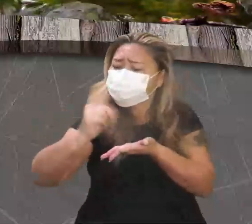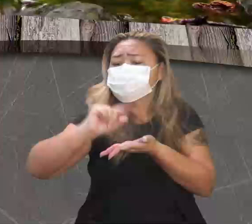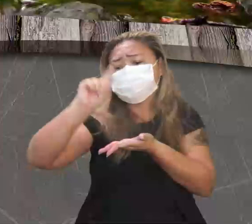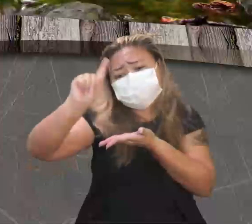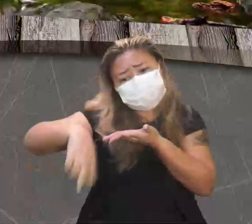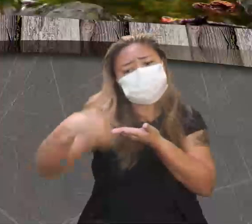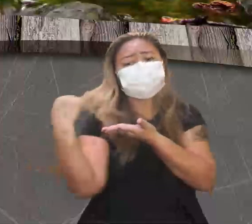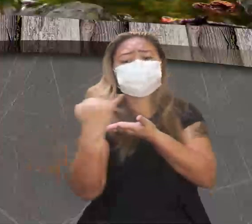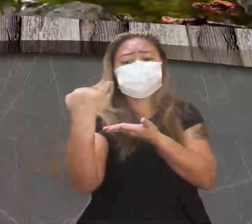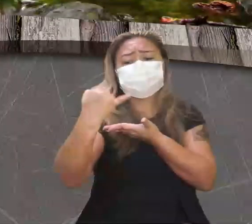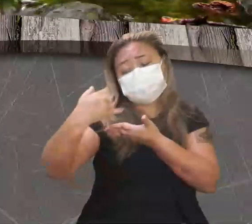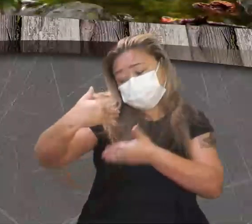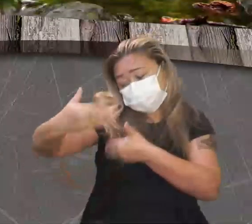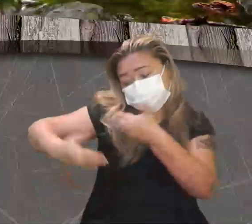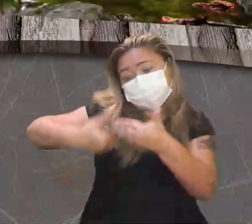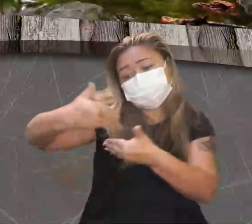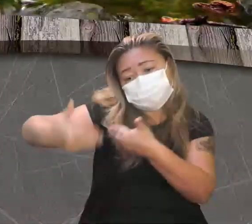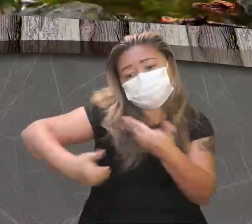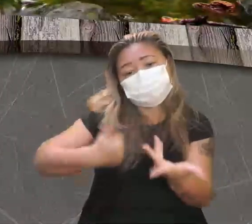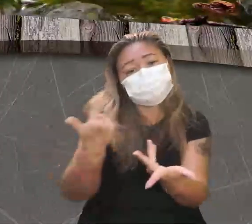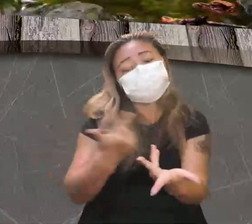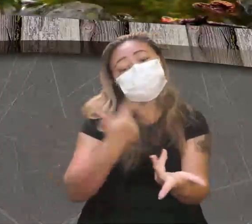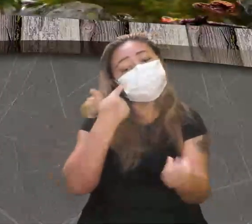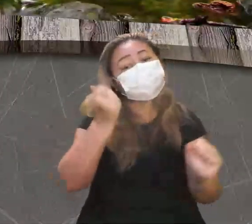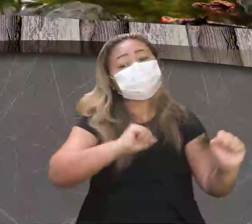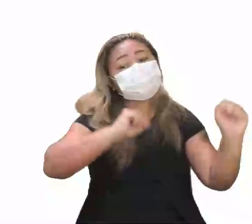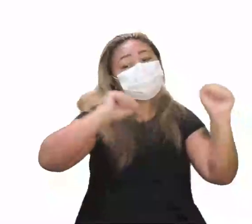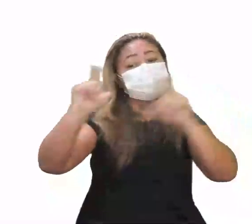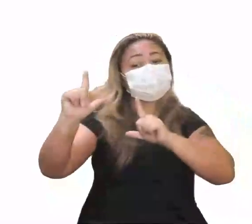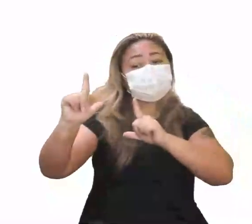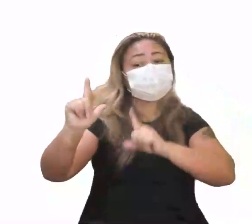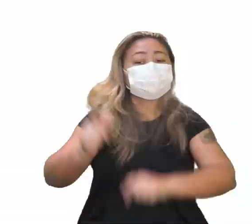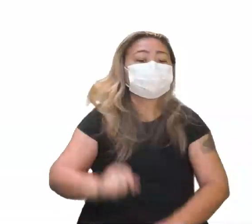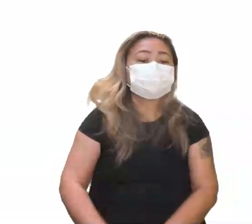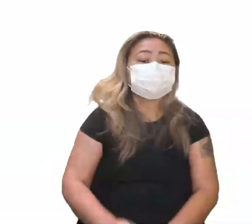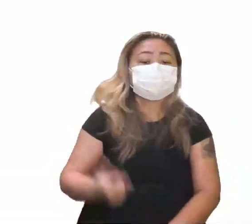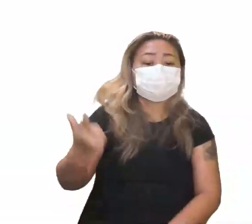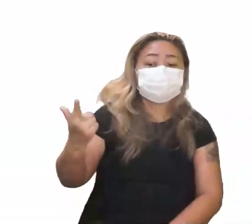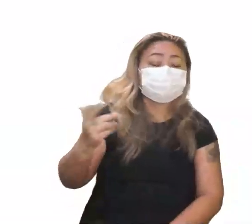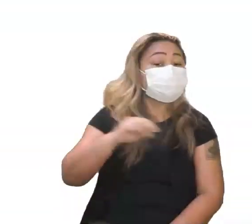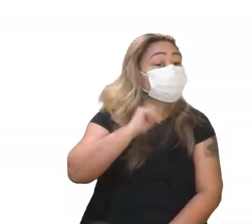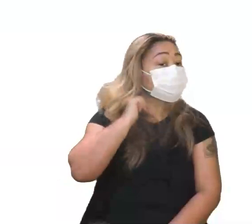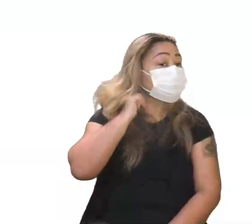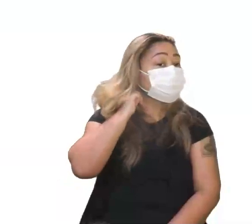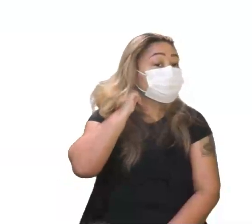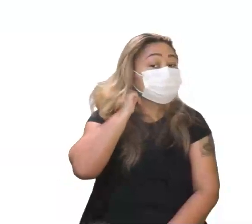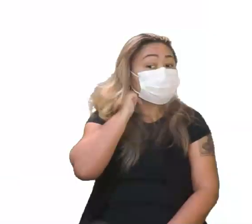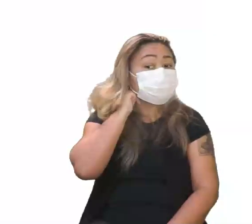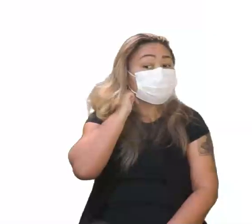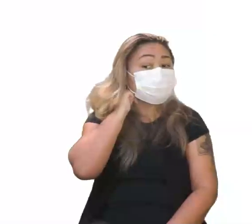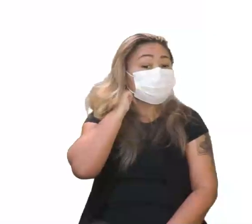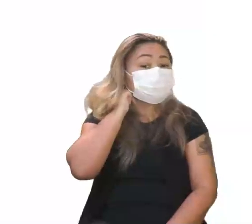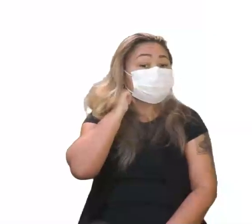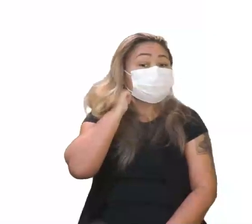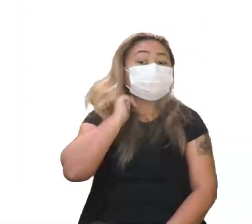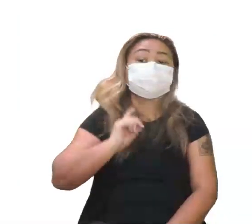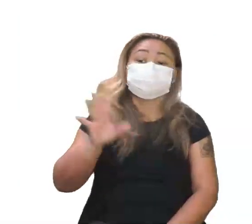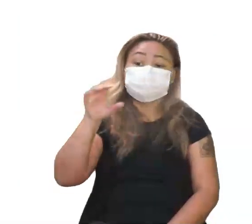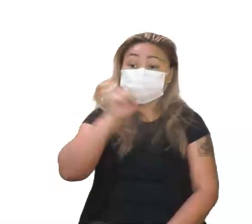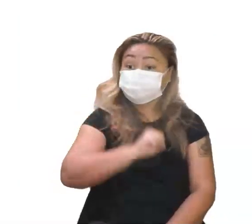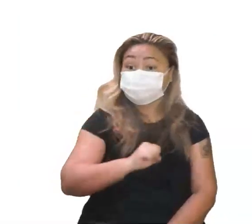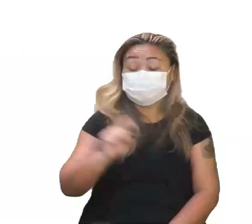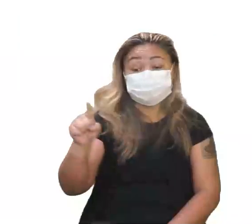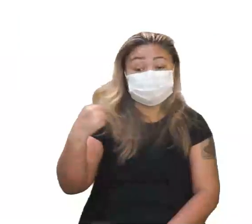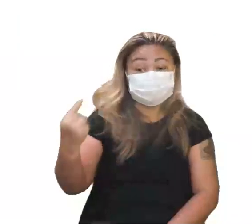para esse período. Então, vamos lá na tela? Olha lá. Opa, menina, hoje eu estou com uma